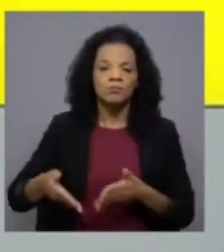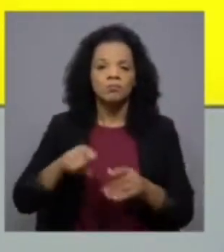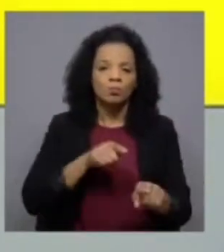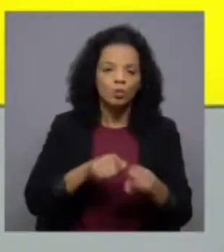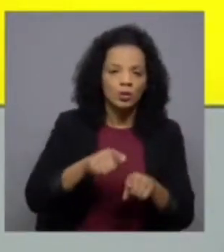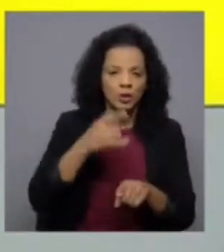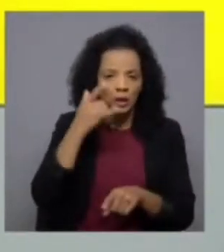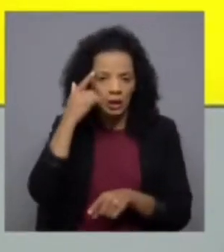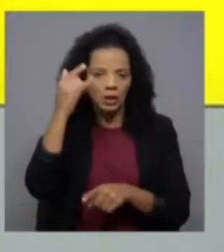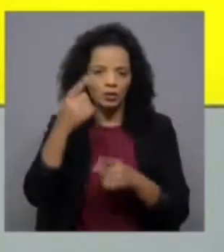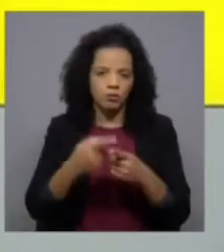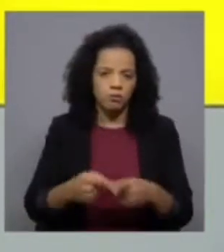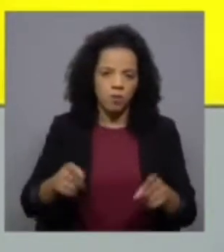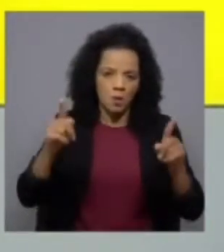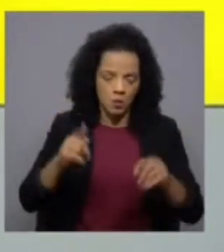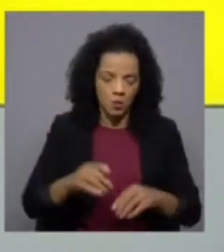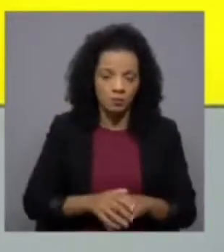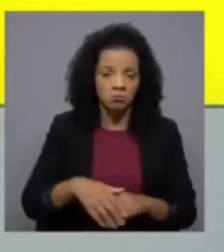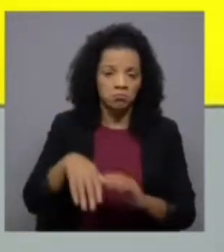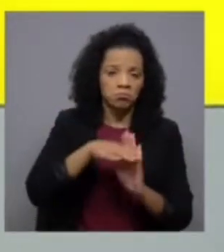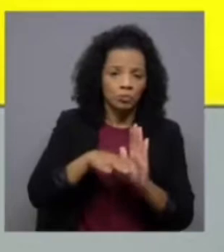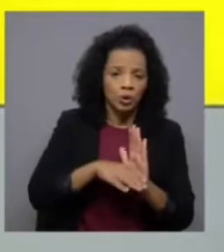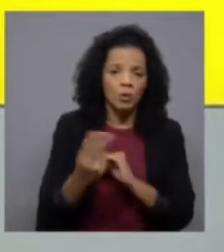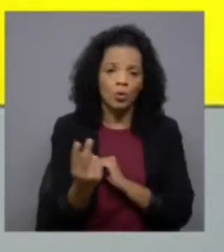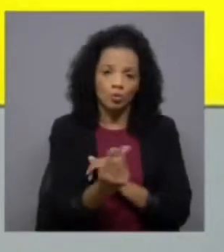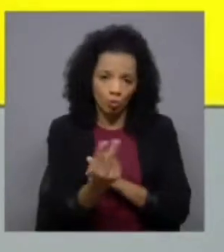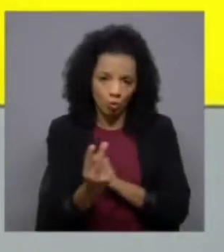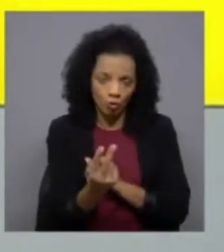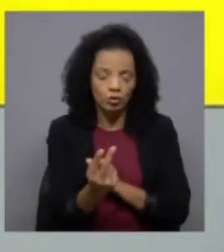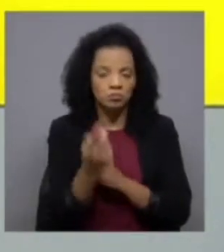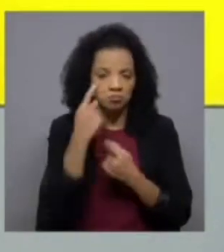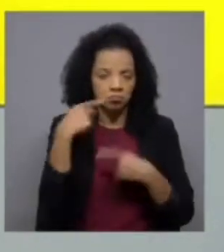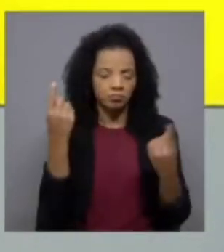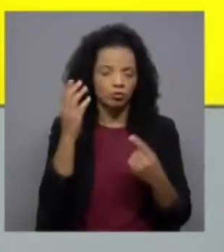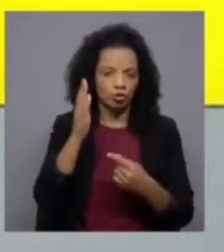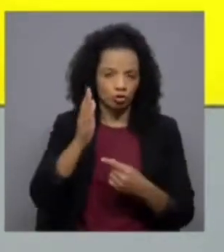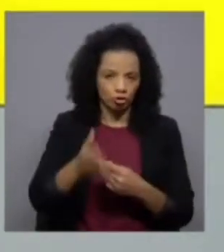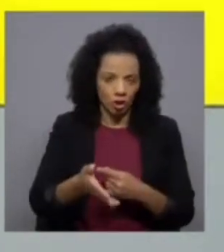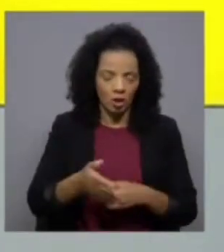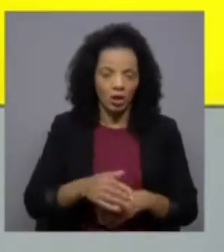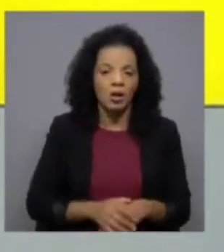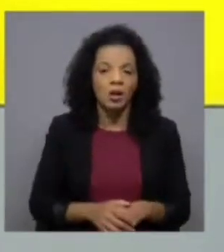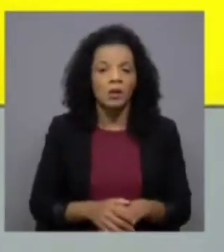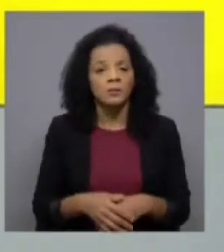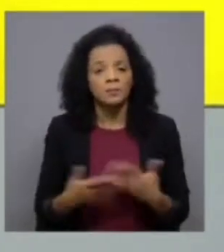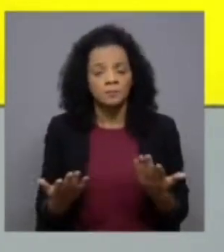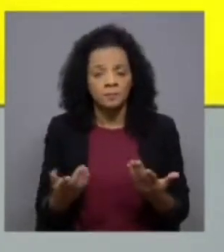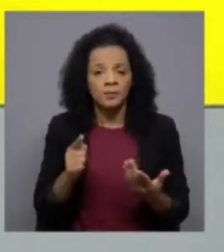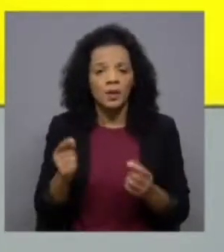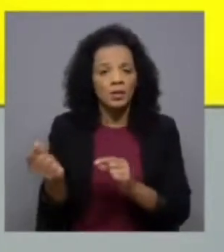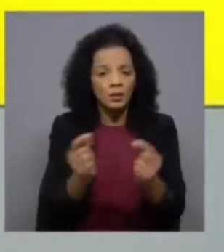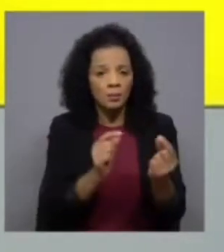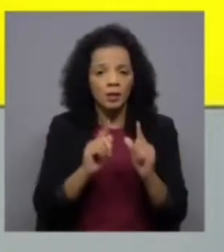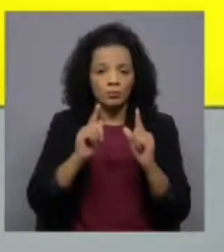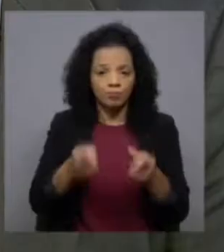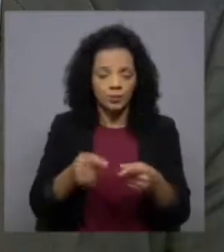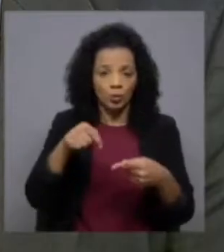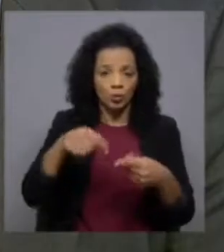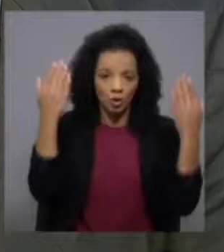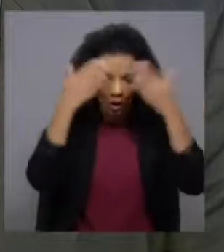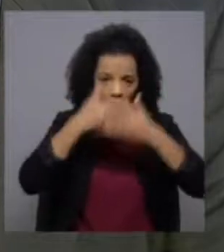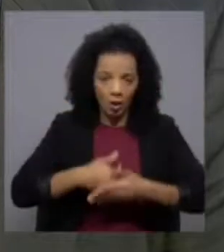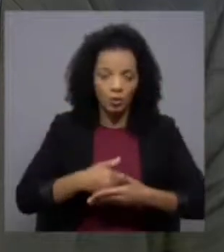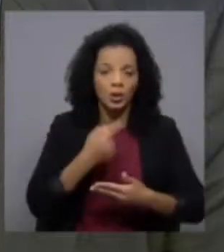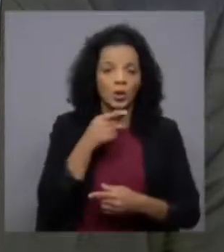e ideias bem distintas. Os programas de ambos já estão apresentados, já são conhecidos. Vamos então ao debate frente a frente esta noite.